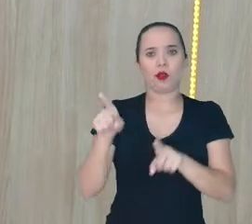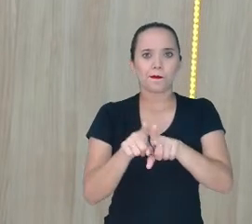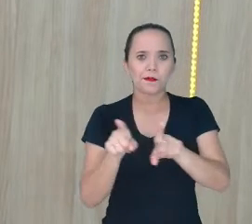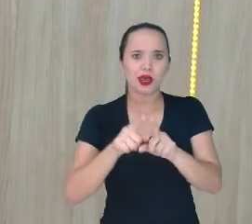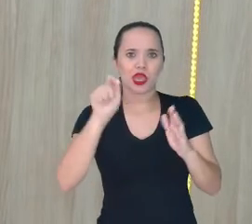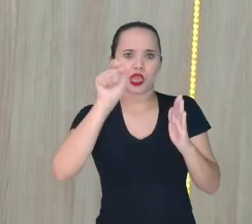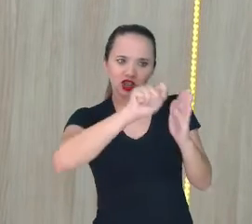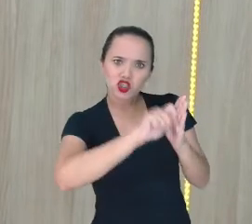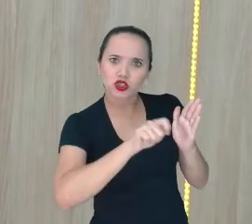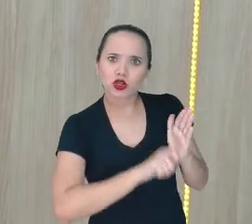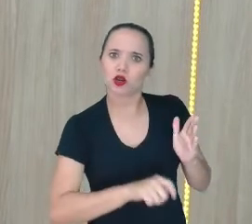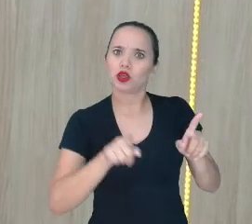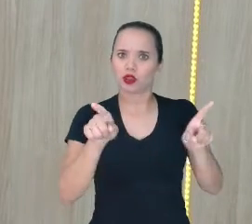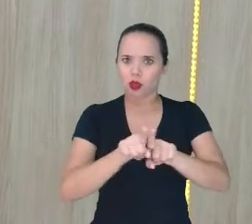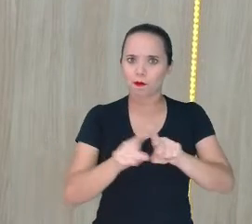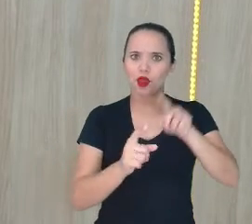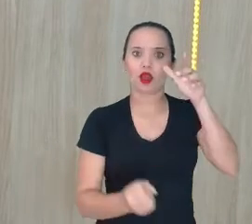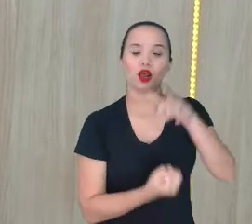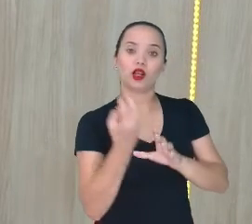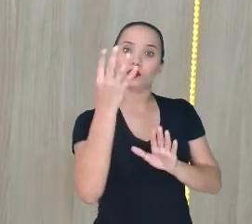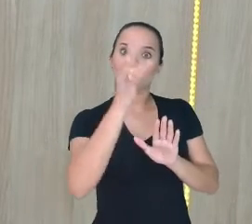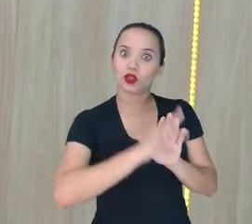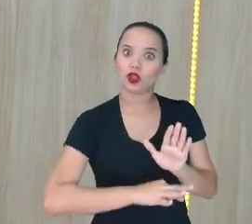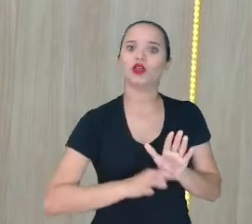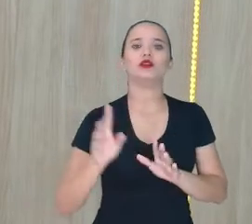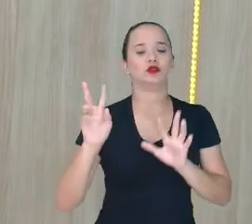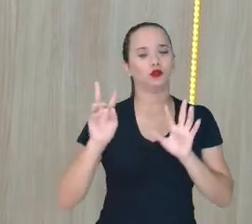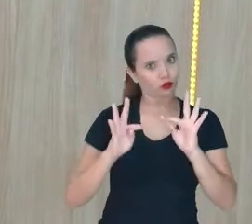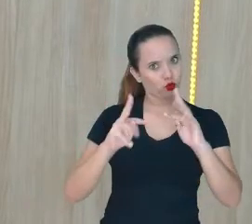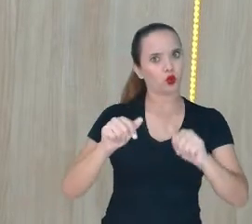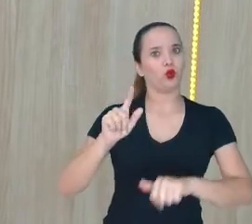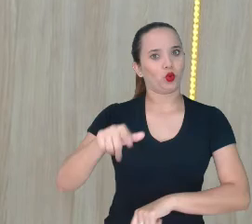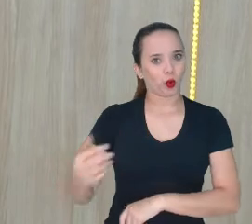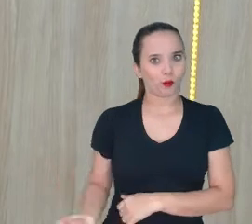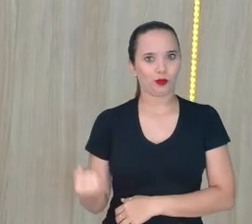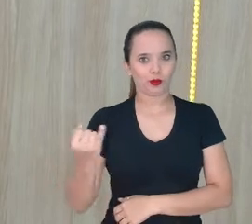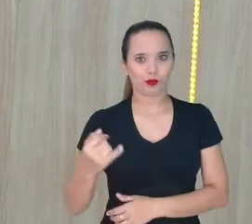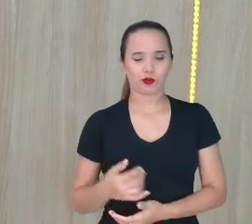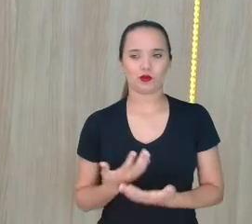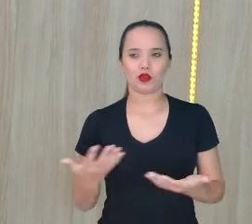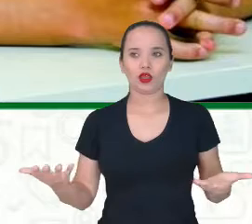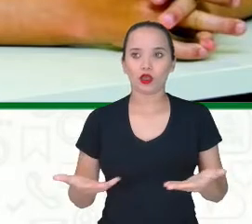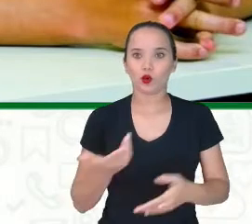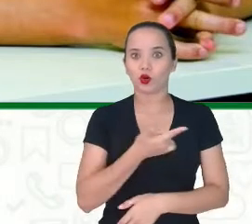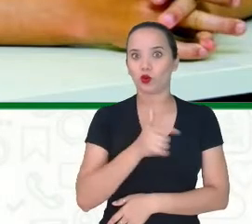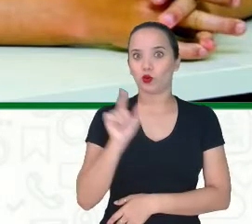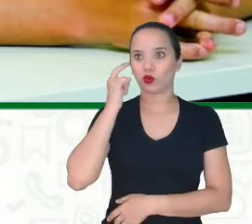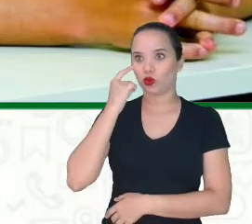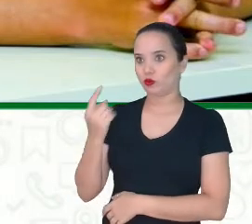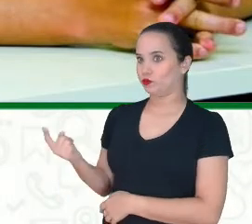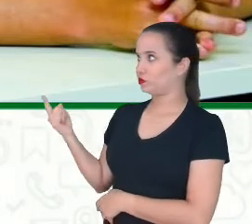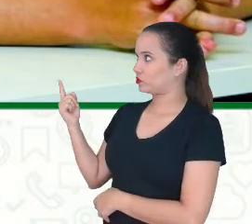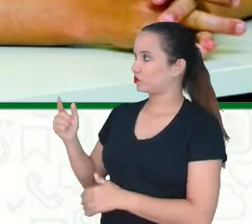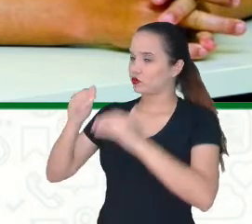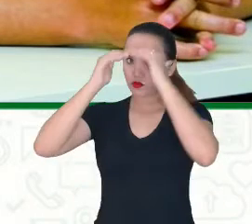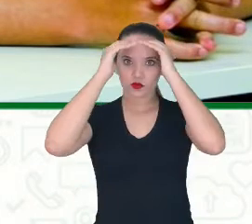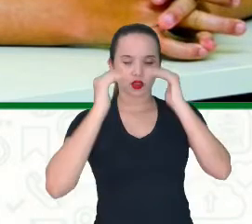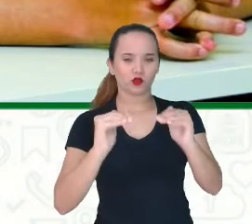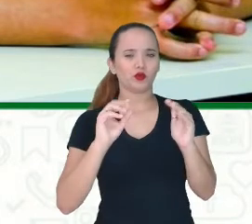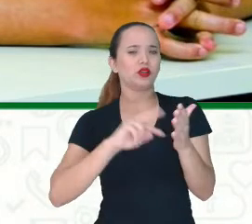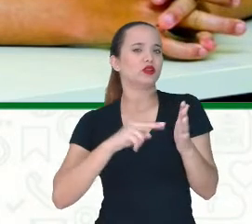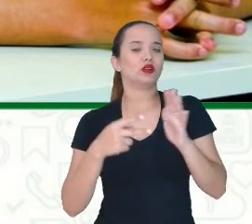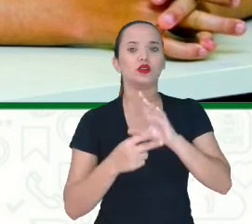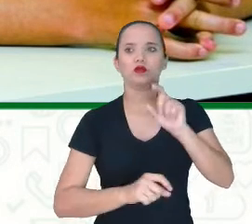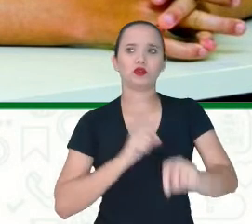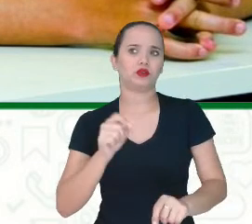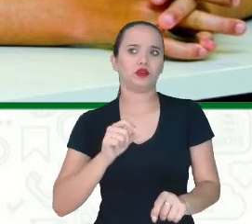A escrita Exatamente É fundamental Olha aqui Outra coisa que chega na sua tela Respeitar também O que? Significa não